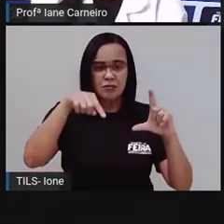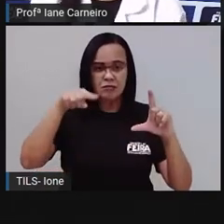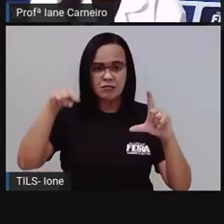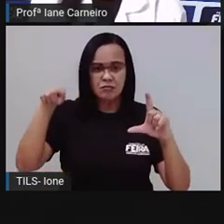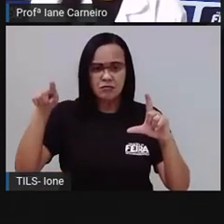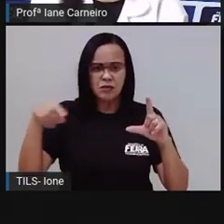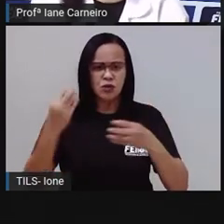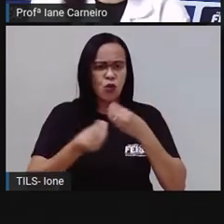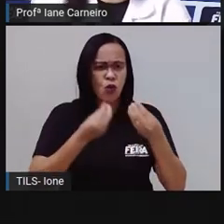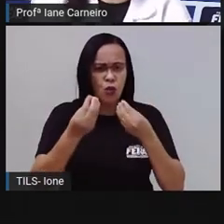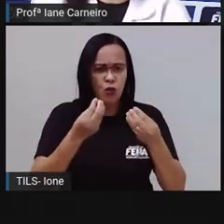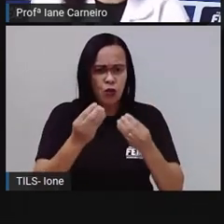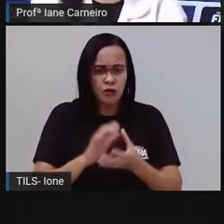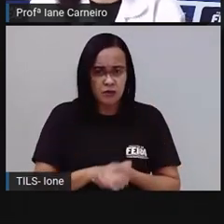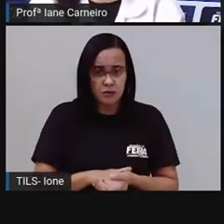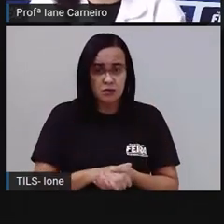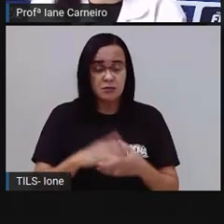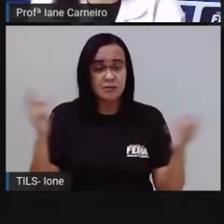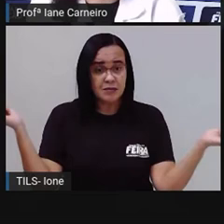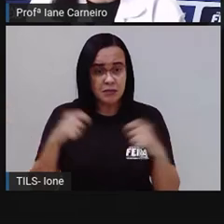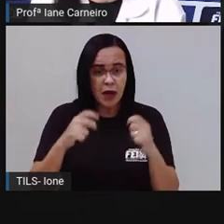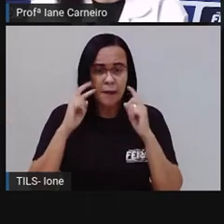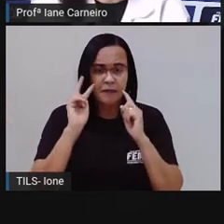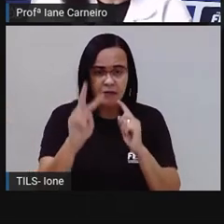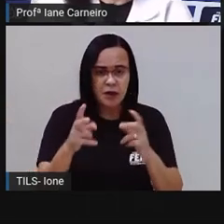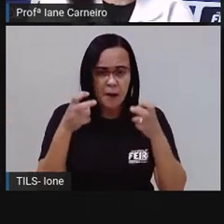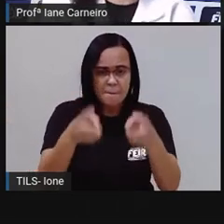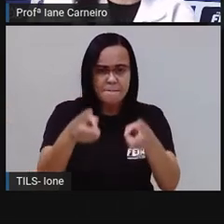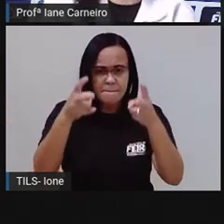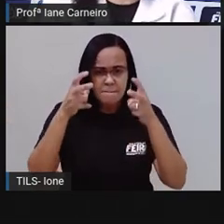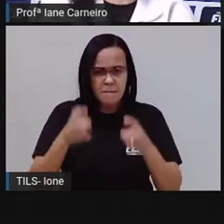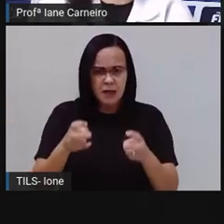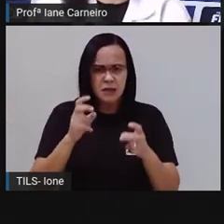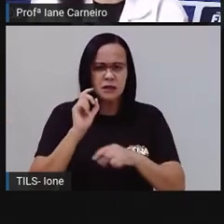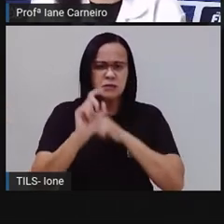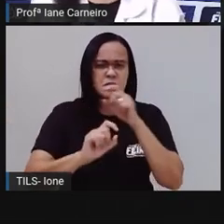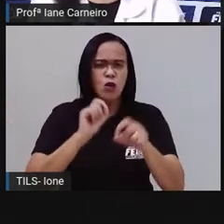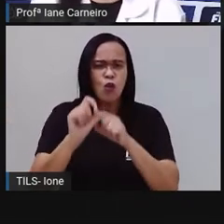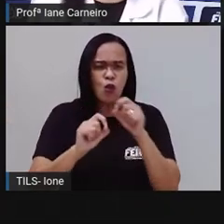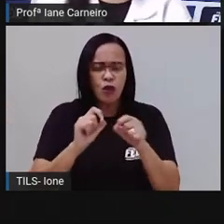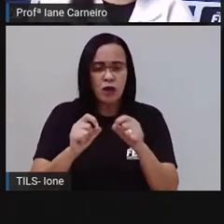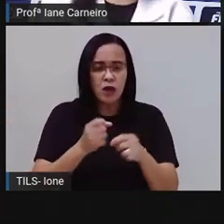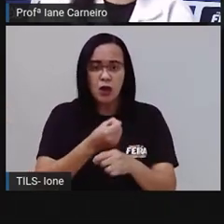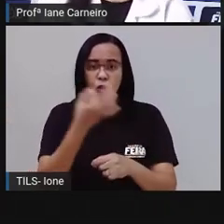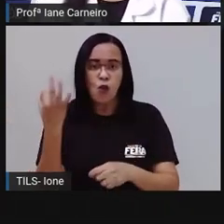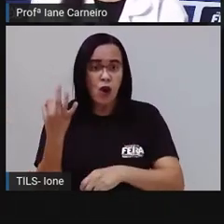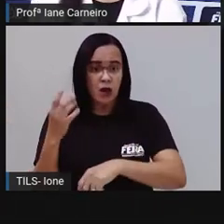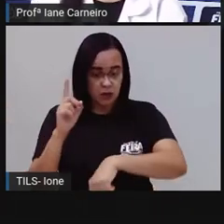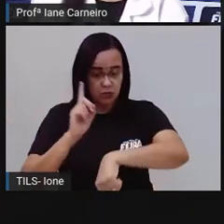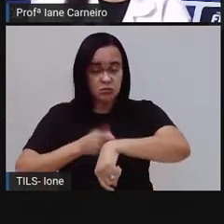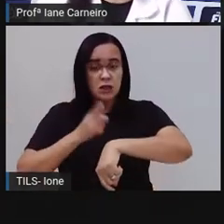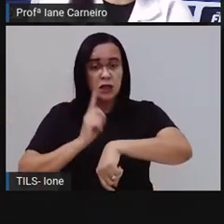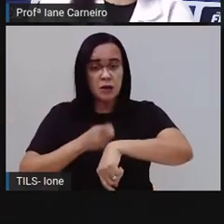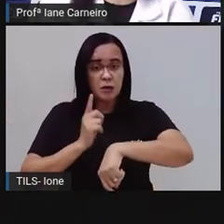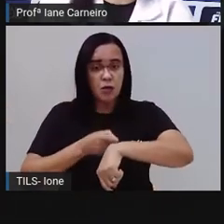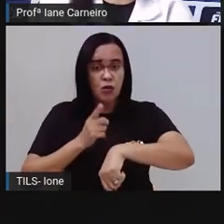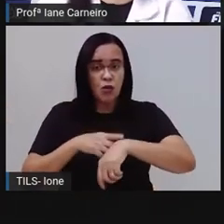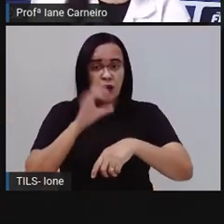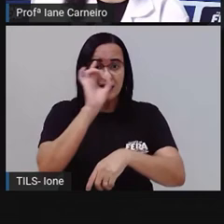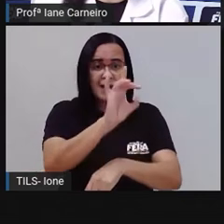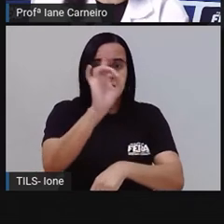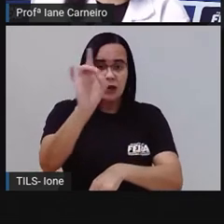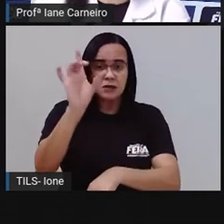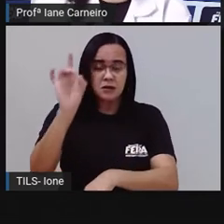né? Mas é um gráfico que dá para vocês perceberem a quantidade de tempo que leva para cada um desses